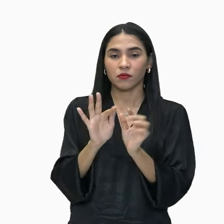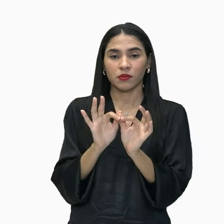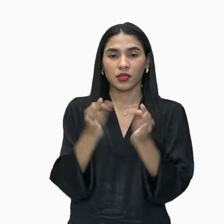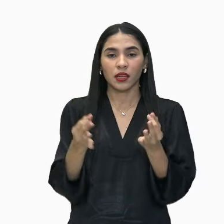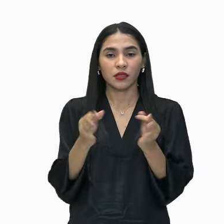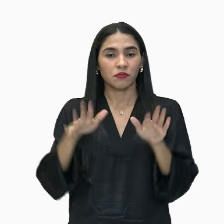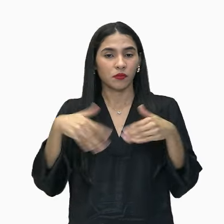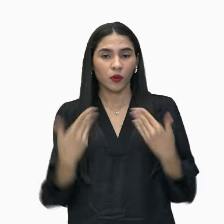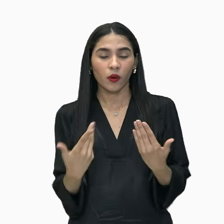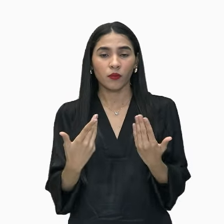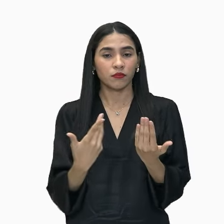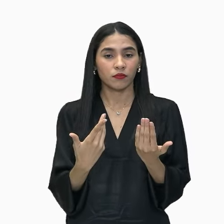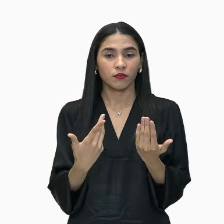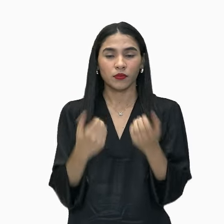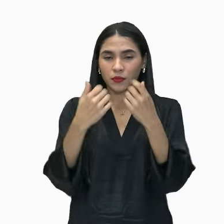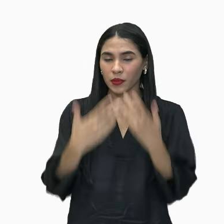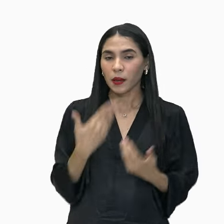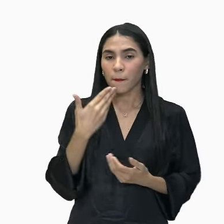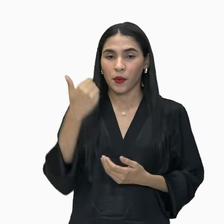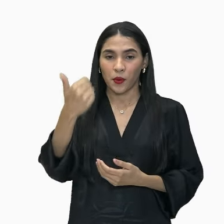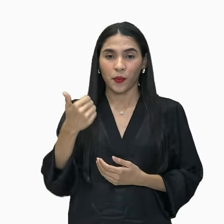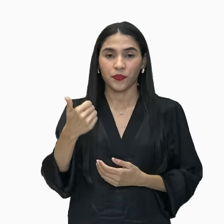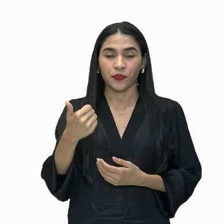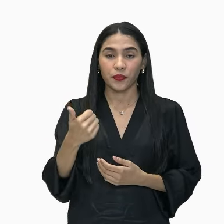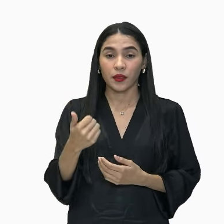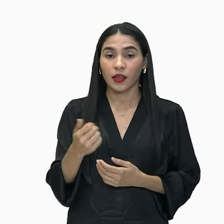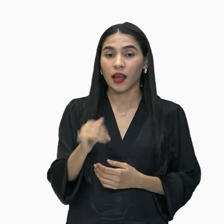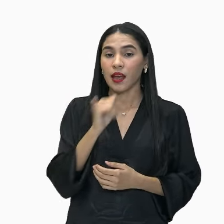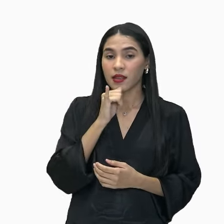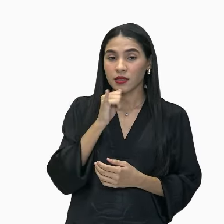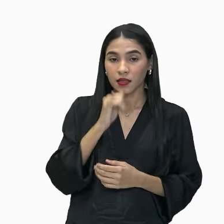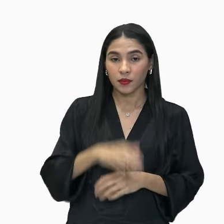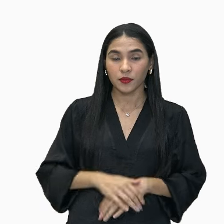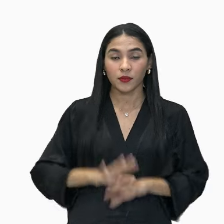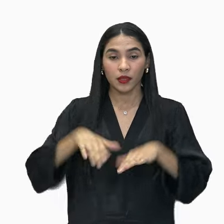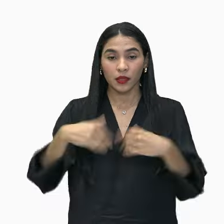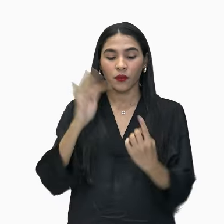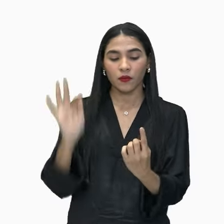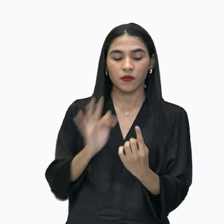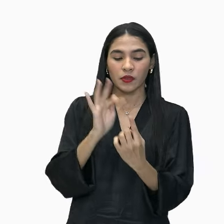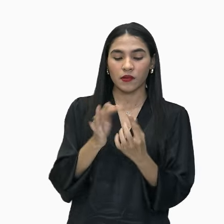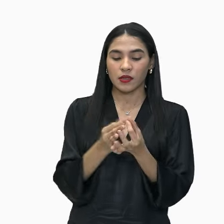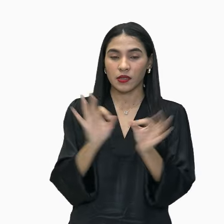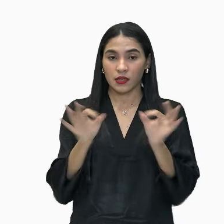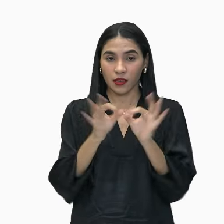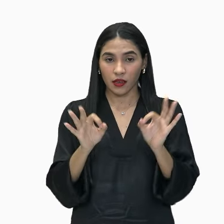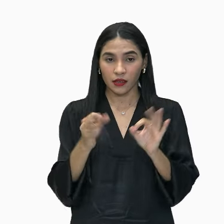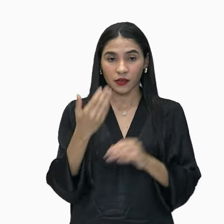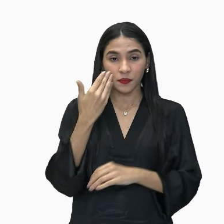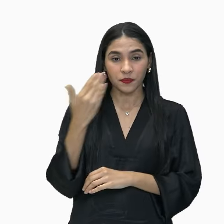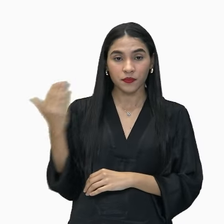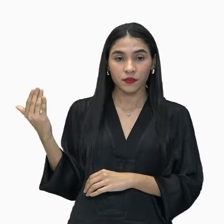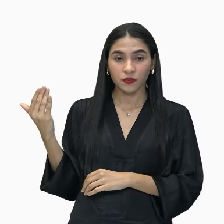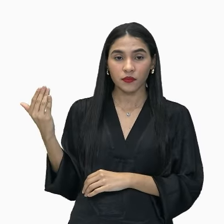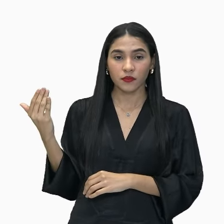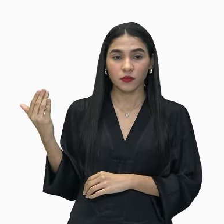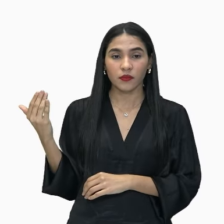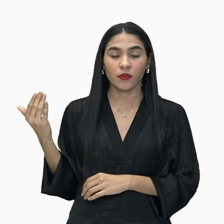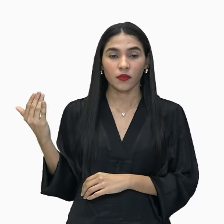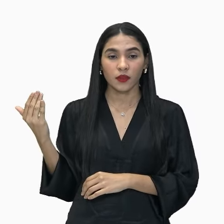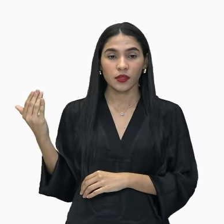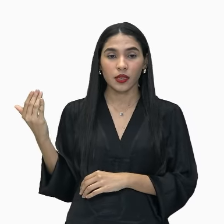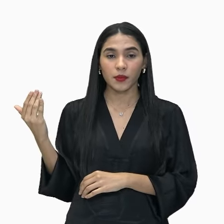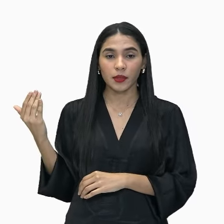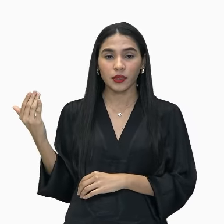professora? Mostra pra gente, explica melhor aí. Então, olhem só. Essas funções sintáticas, vamos passar, vamos adiante, são essas